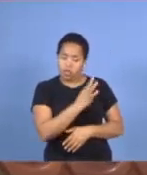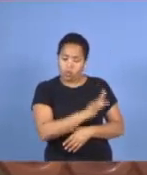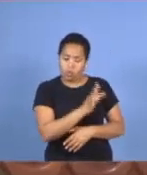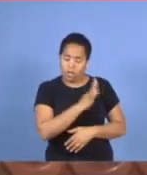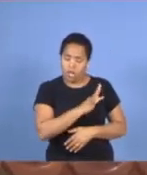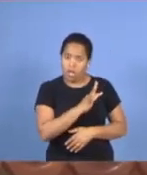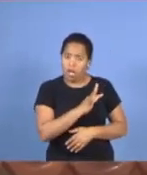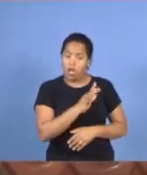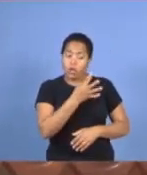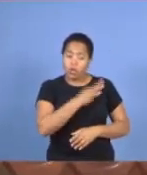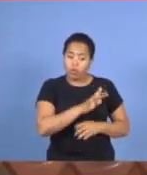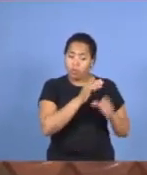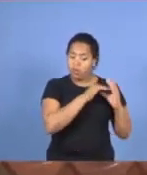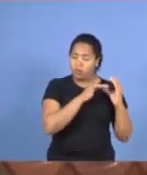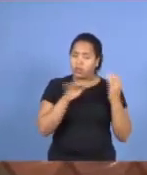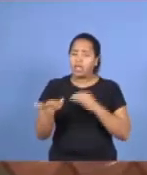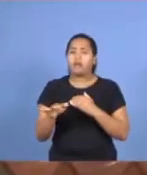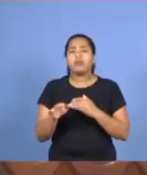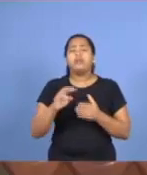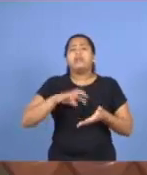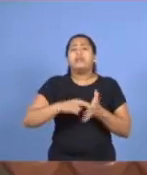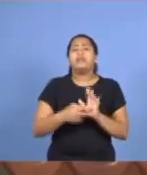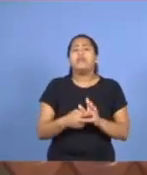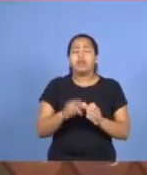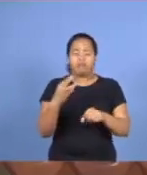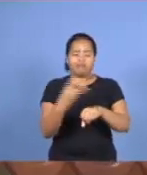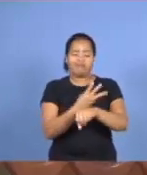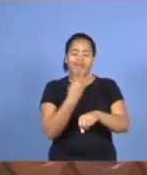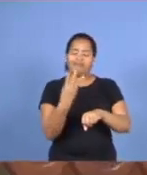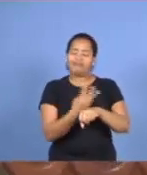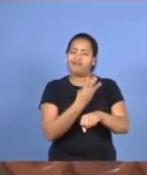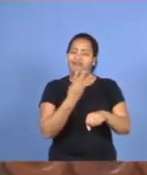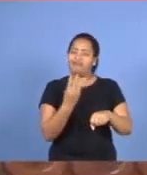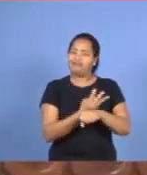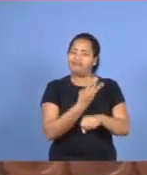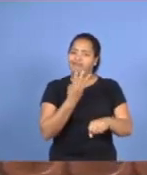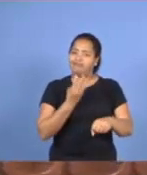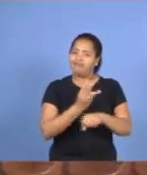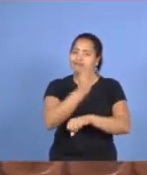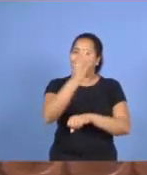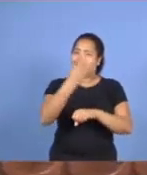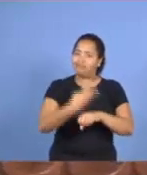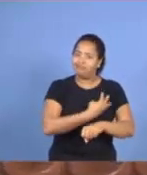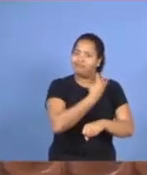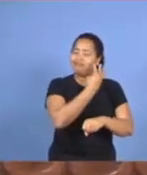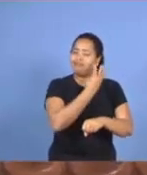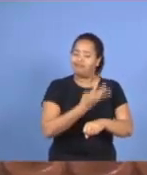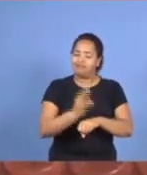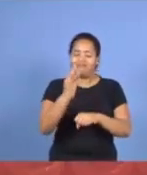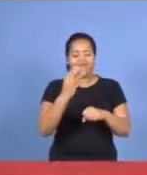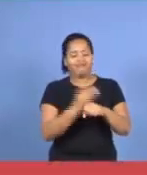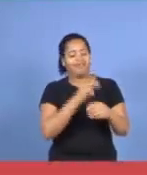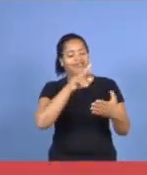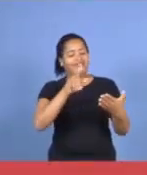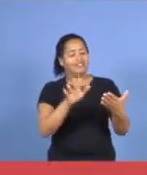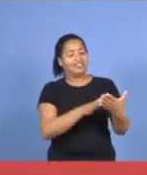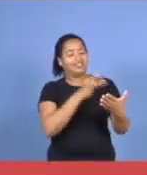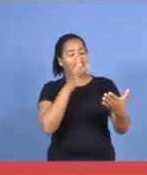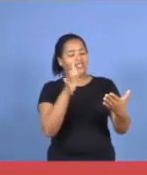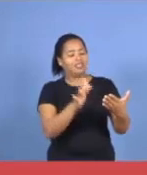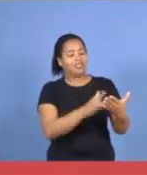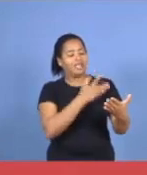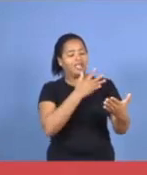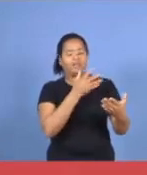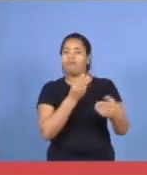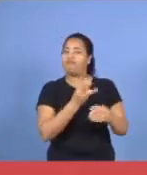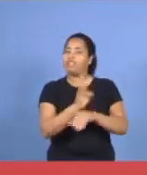curtindo o WhatsApp, curtindo, não abria para isso, para curtir, e manda uma bobagem para